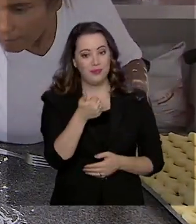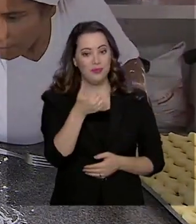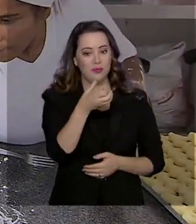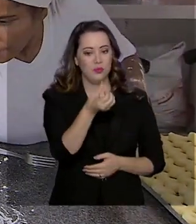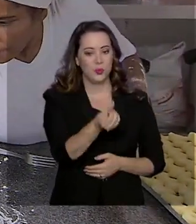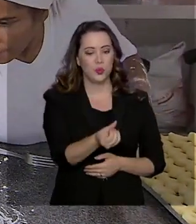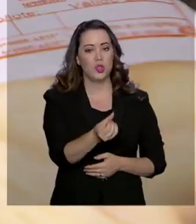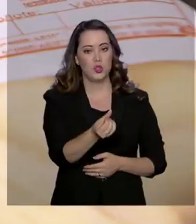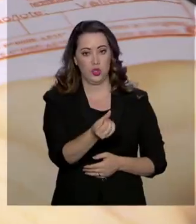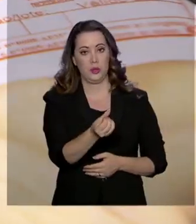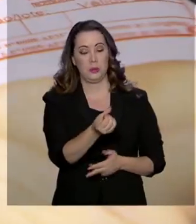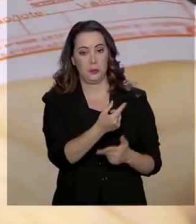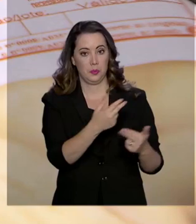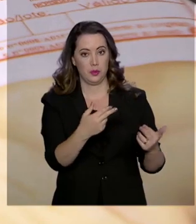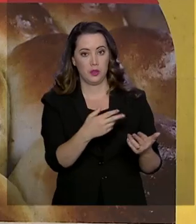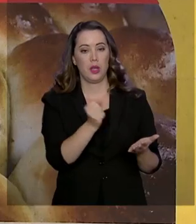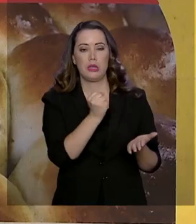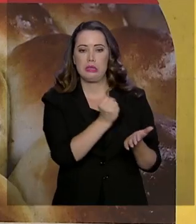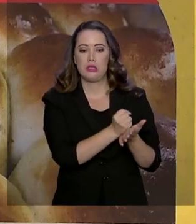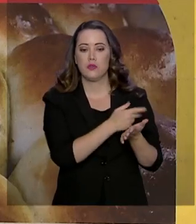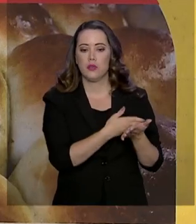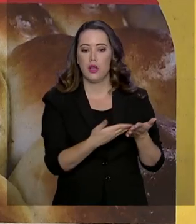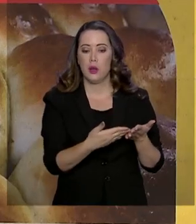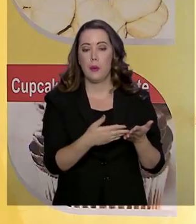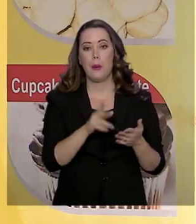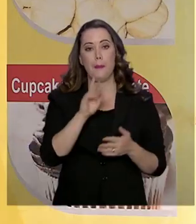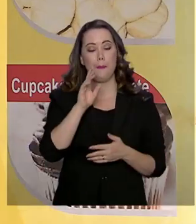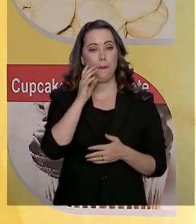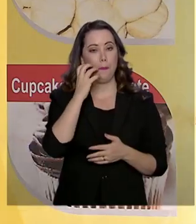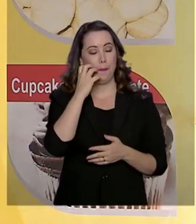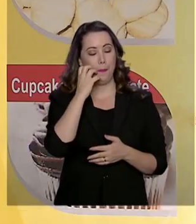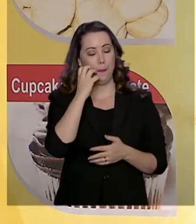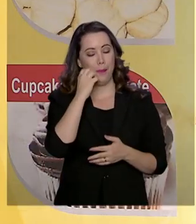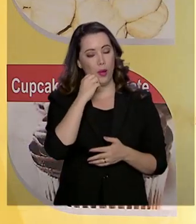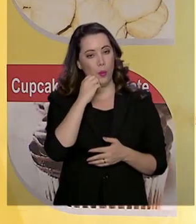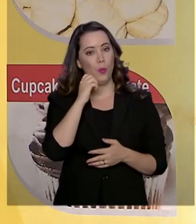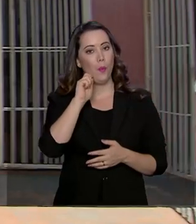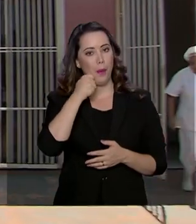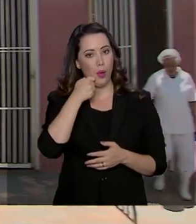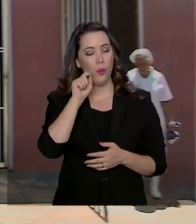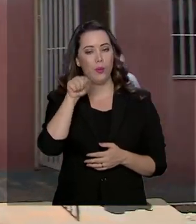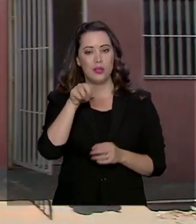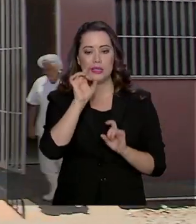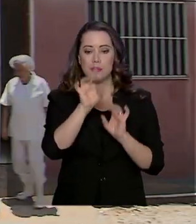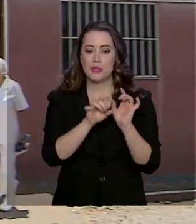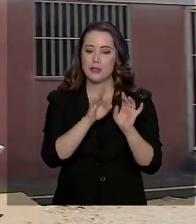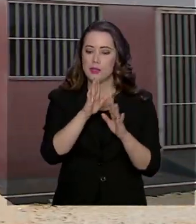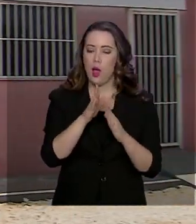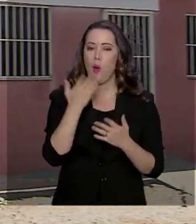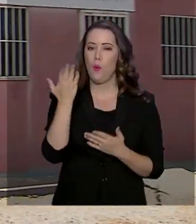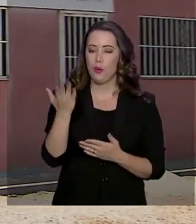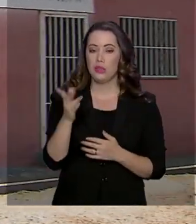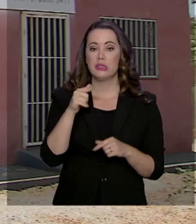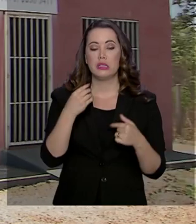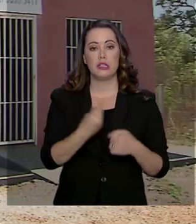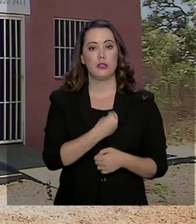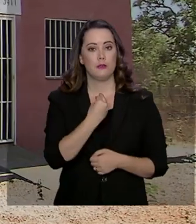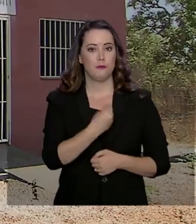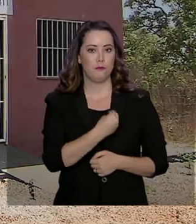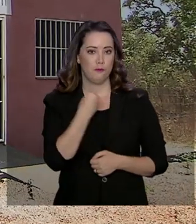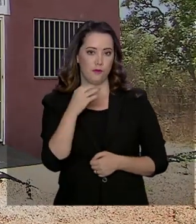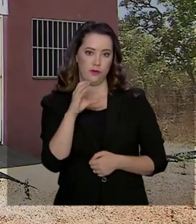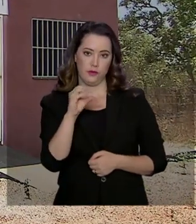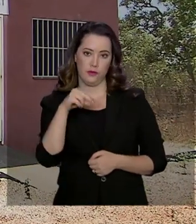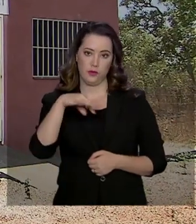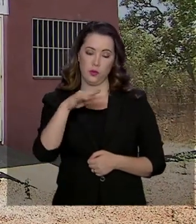certificação, entre eles, pães especiais. A padaria é um sonho antigo das mulheres do assentamento de contagem,